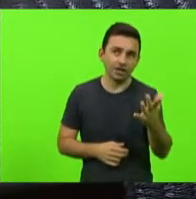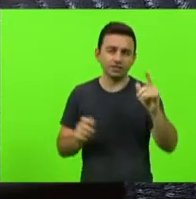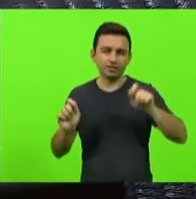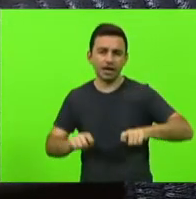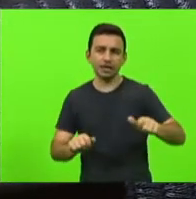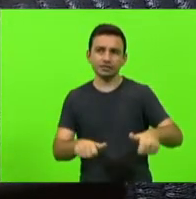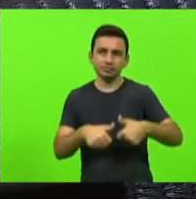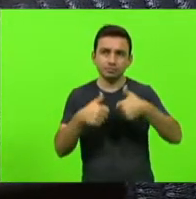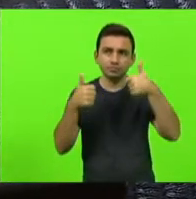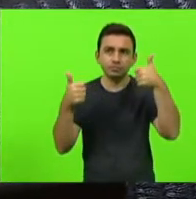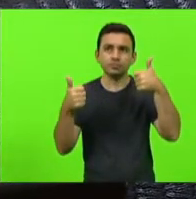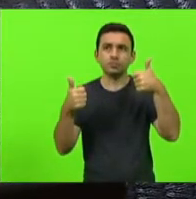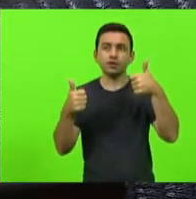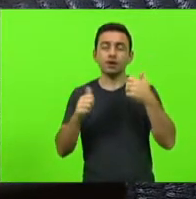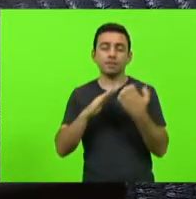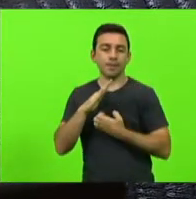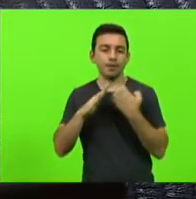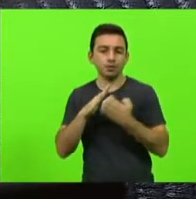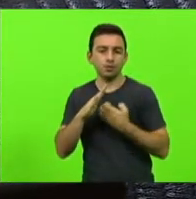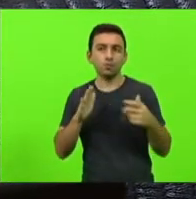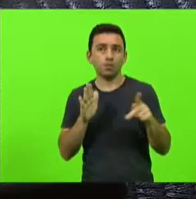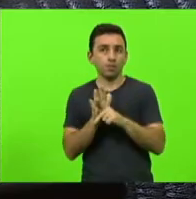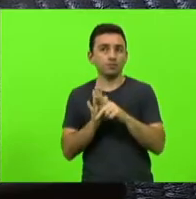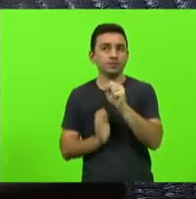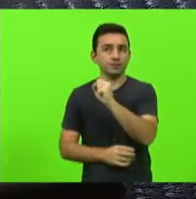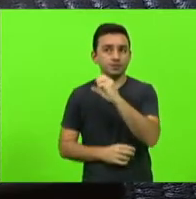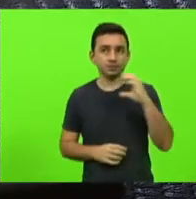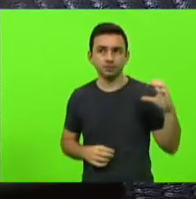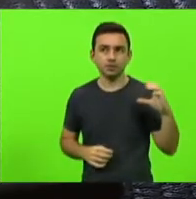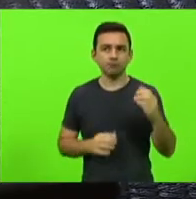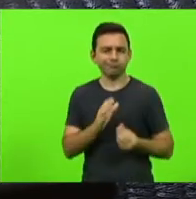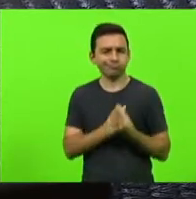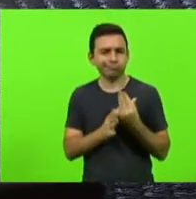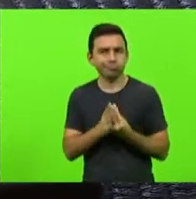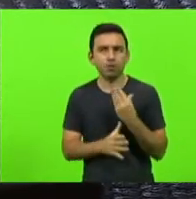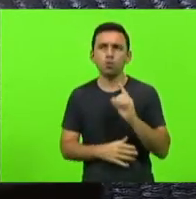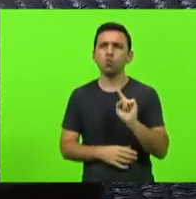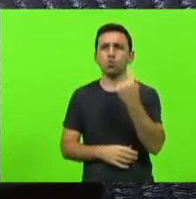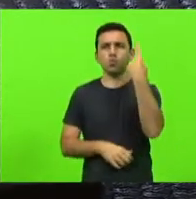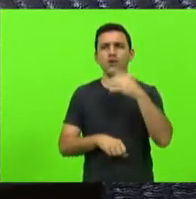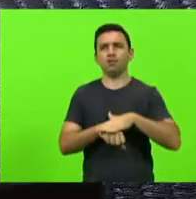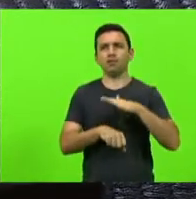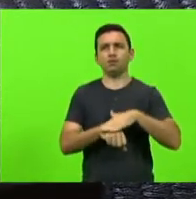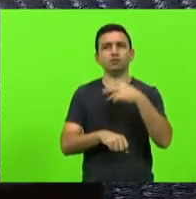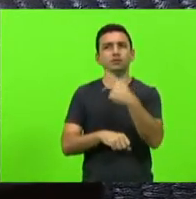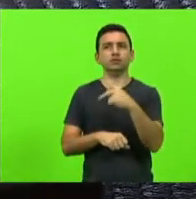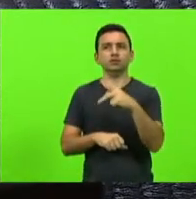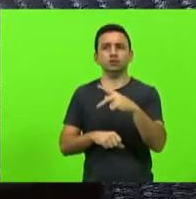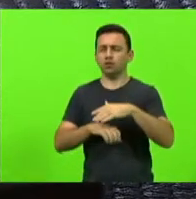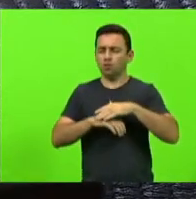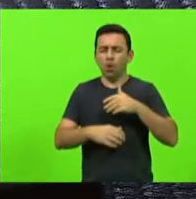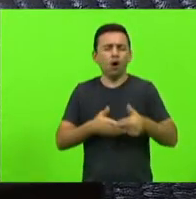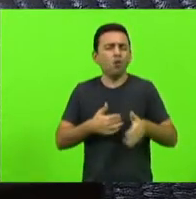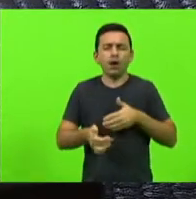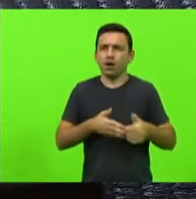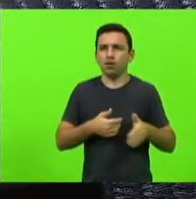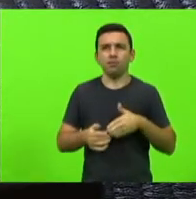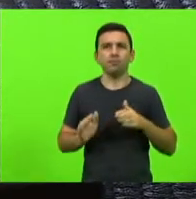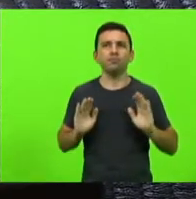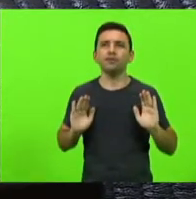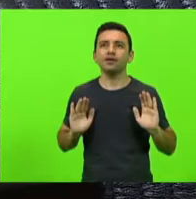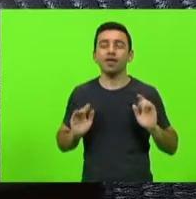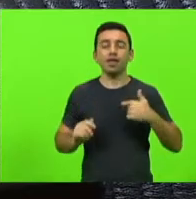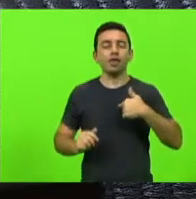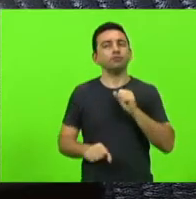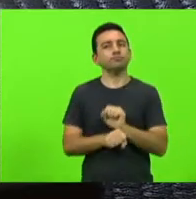o empreendedor em Santa Catarina ou o produtor uma ação uma uma uma ação uma qualquer uma eu estou esperando o